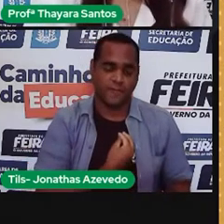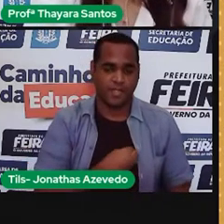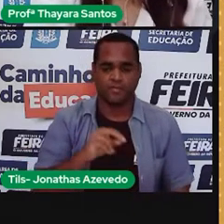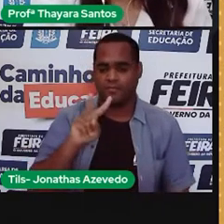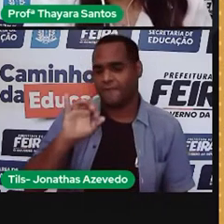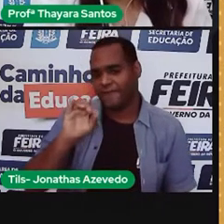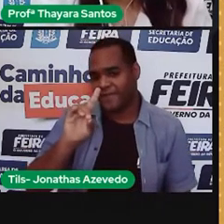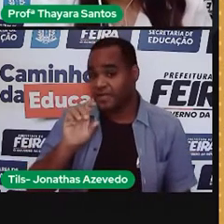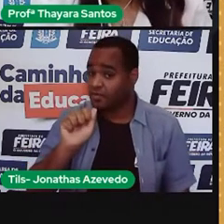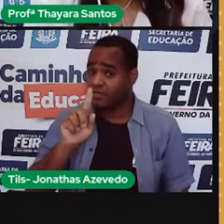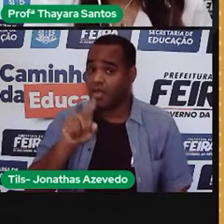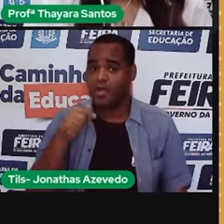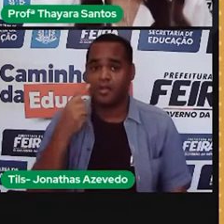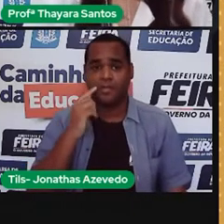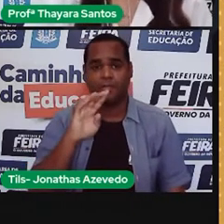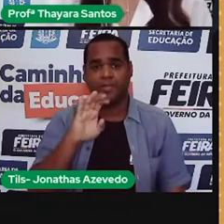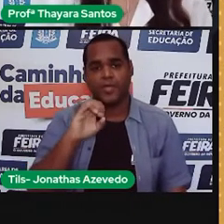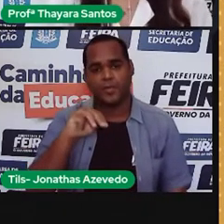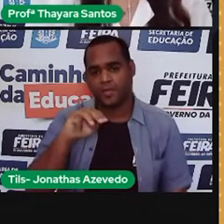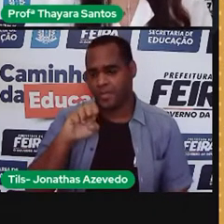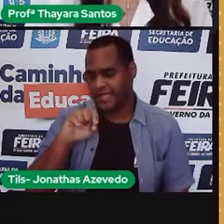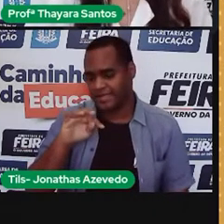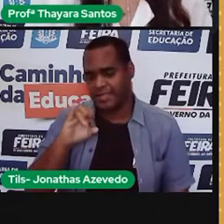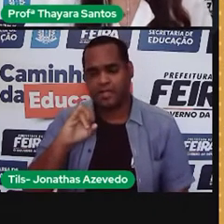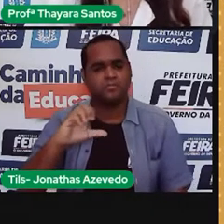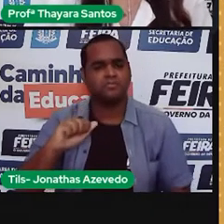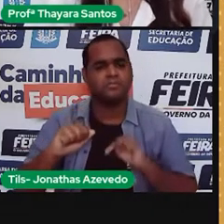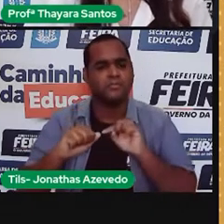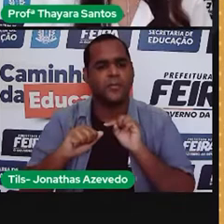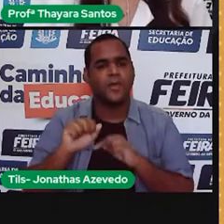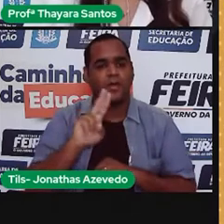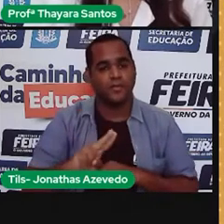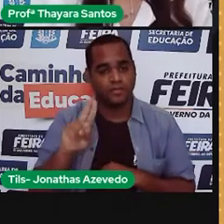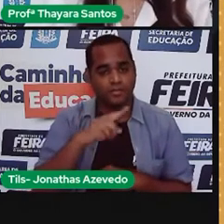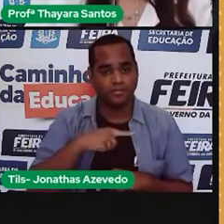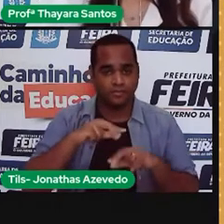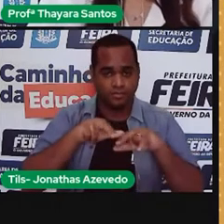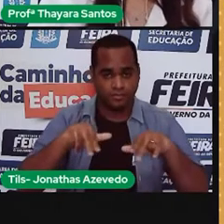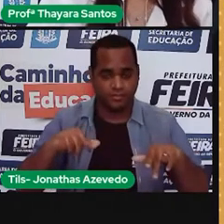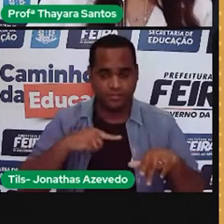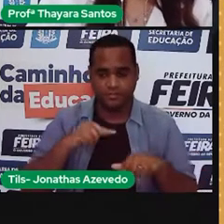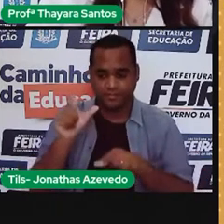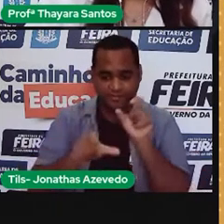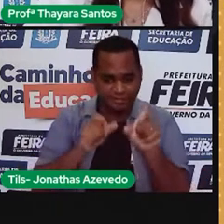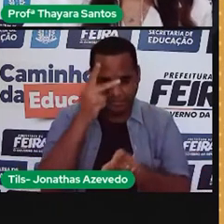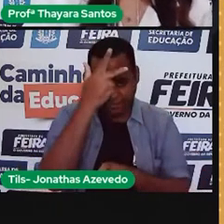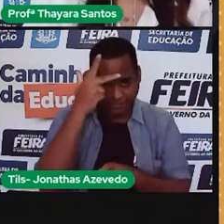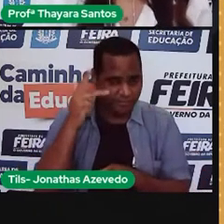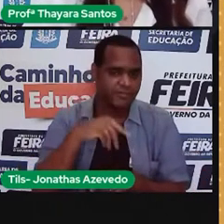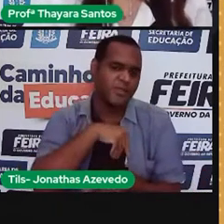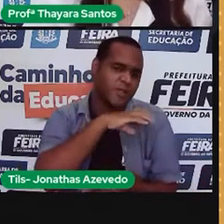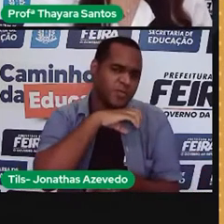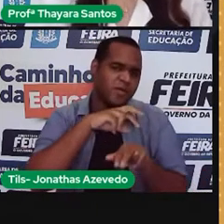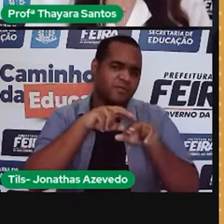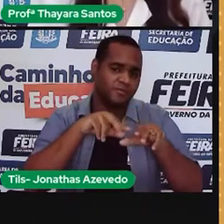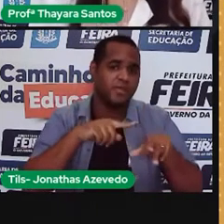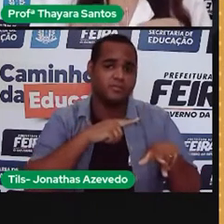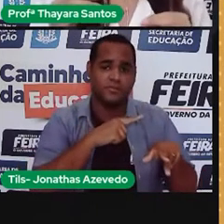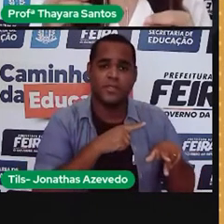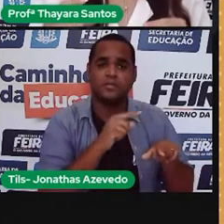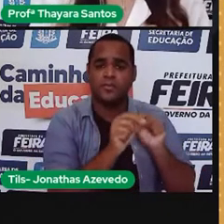vida. Então, a biomimética, ela utiliza coisas dos seres vivos para...